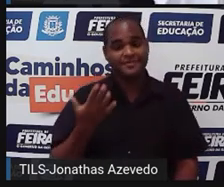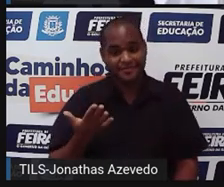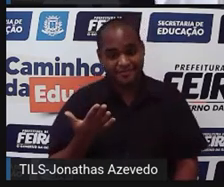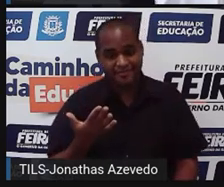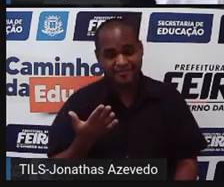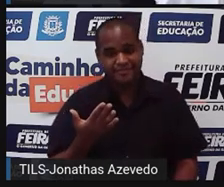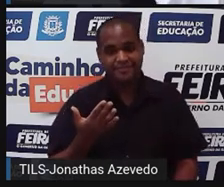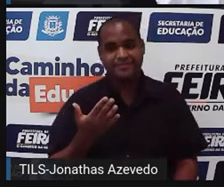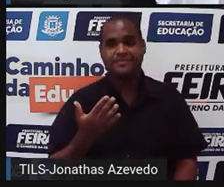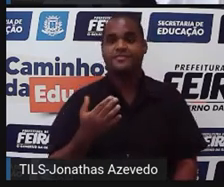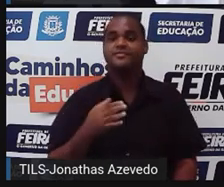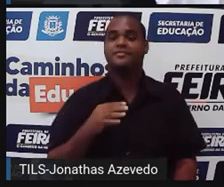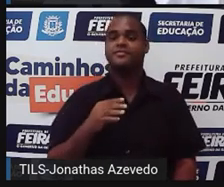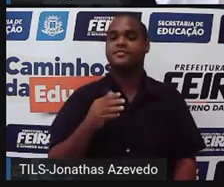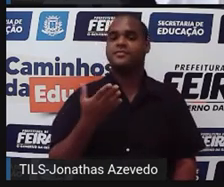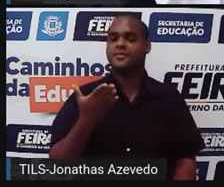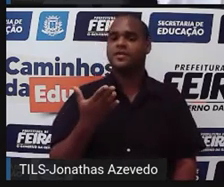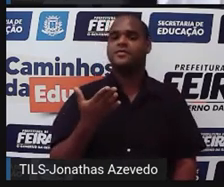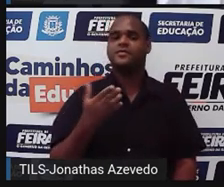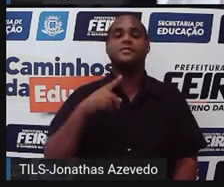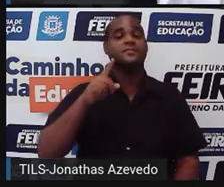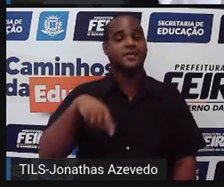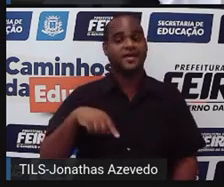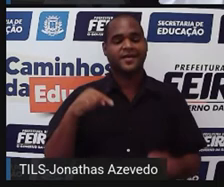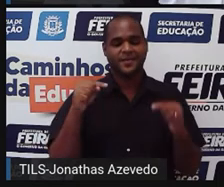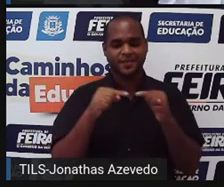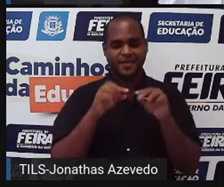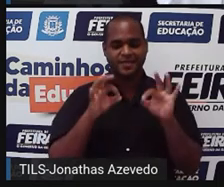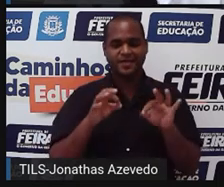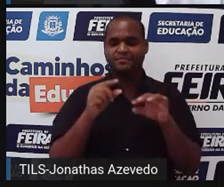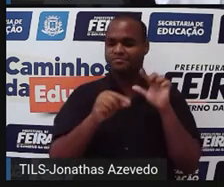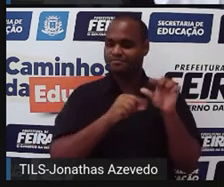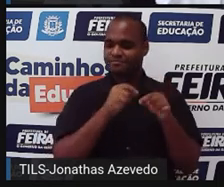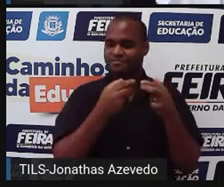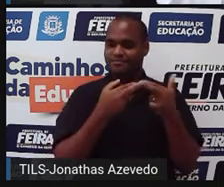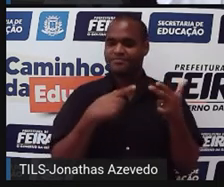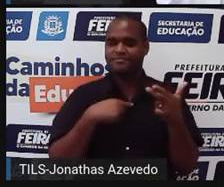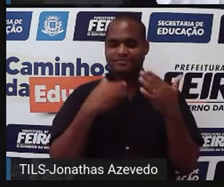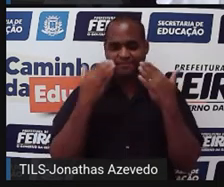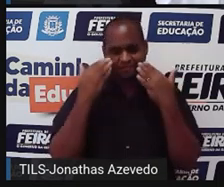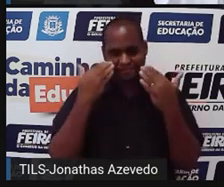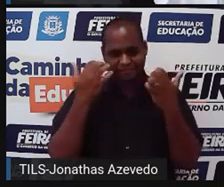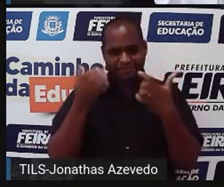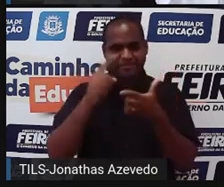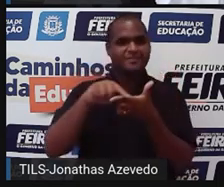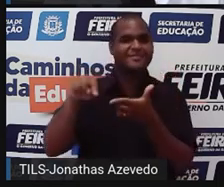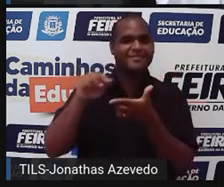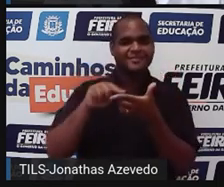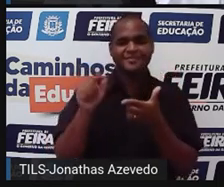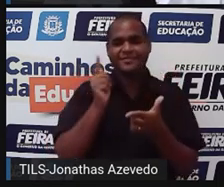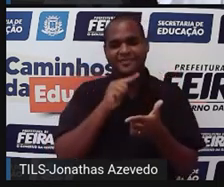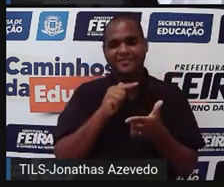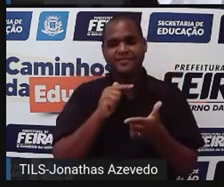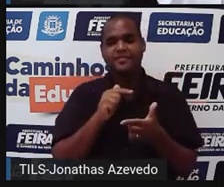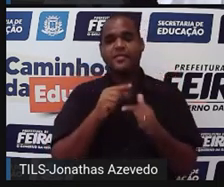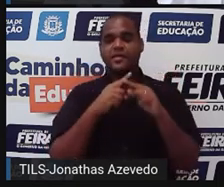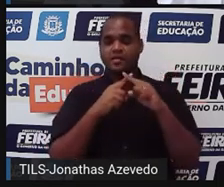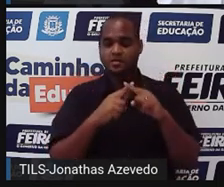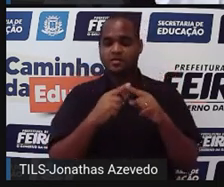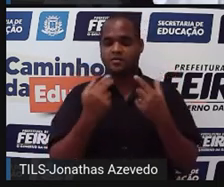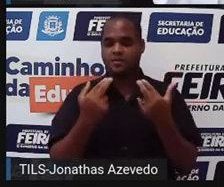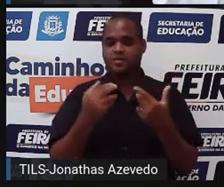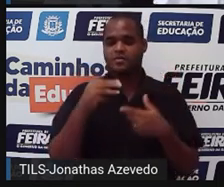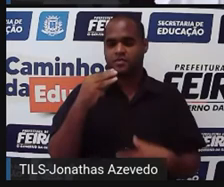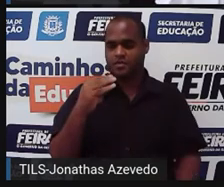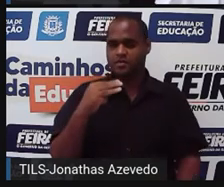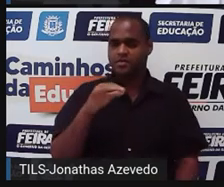né, essa é a opção que responde o problema, né? x igual a 3,